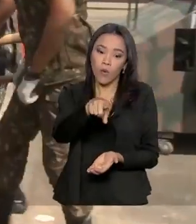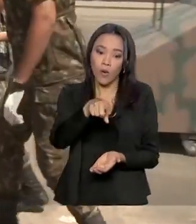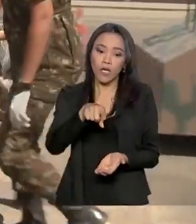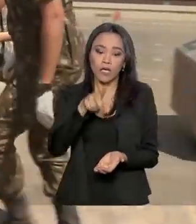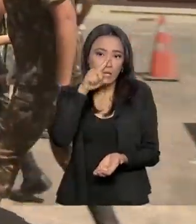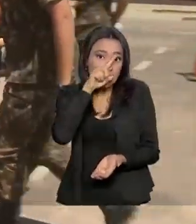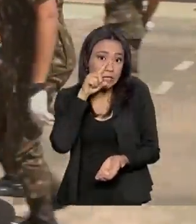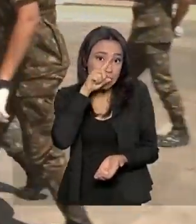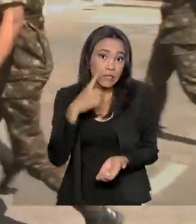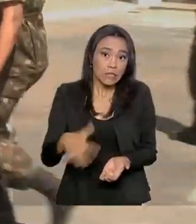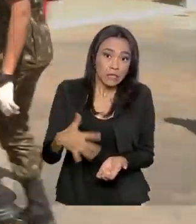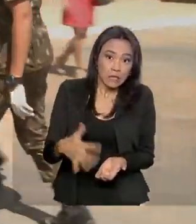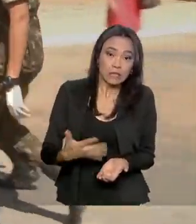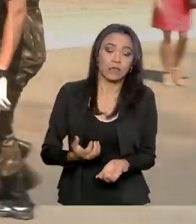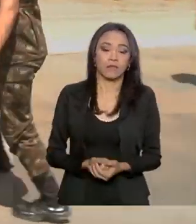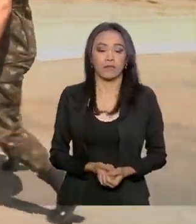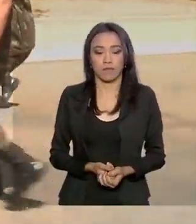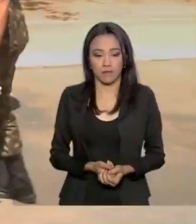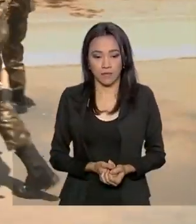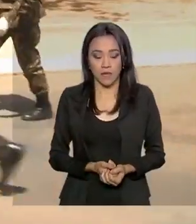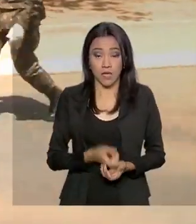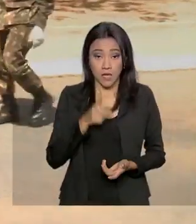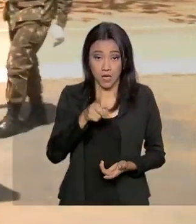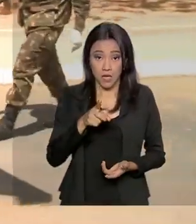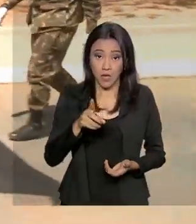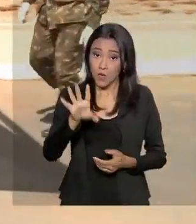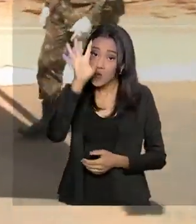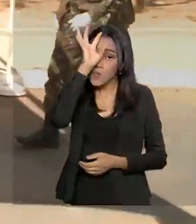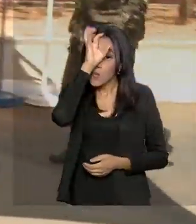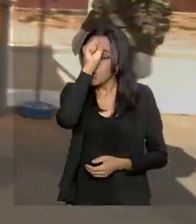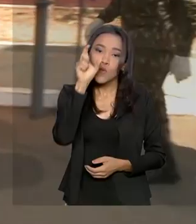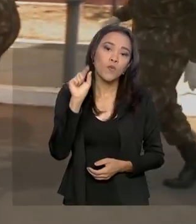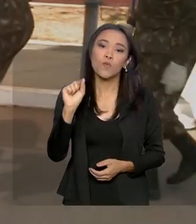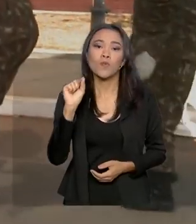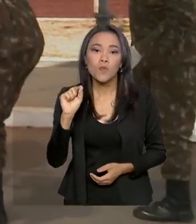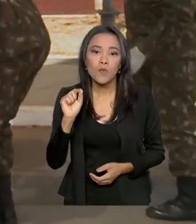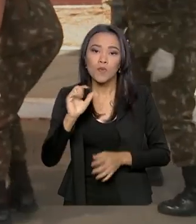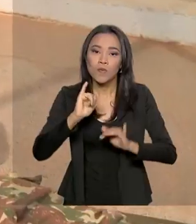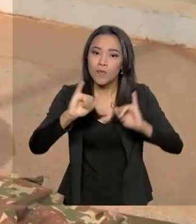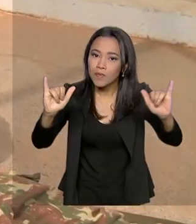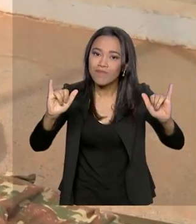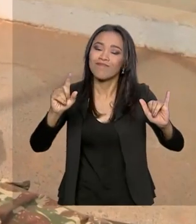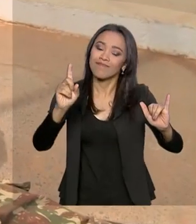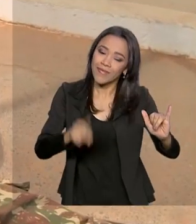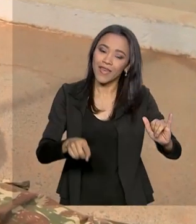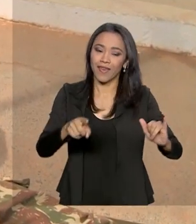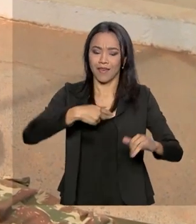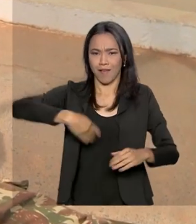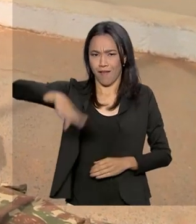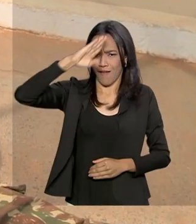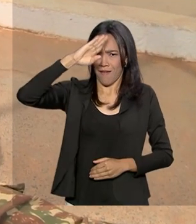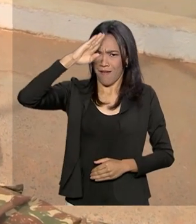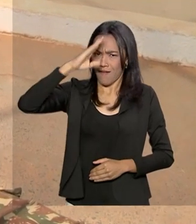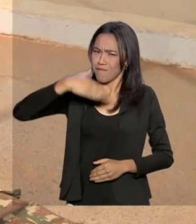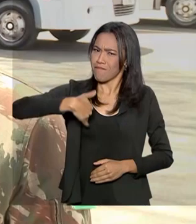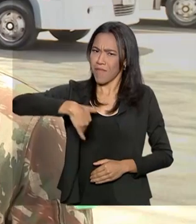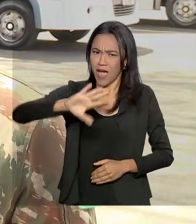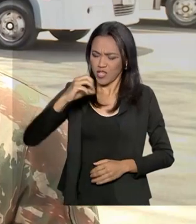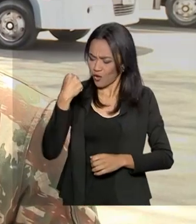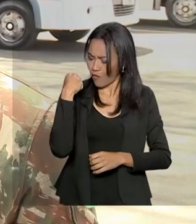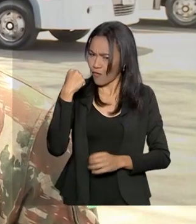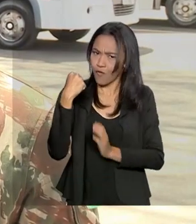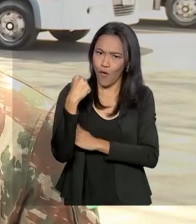iminente perigo ali. E a mensagem que fica é que as Forças Armadas vão muito além da Força.